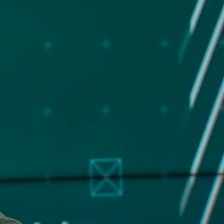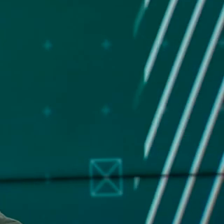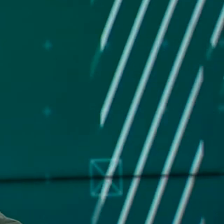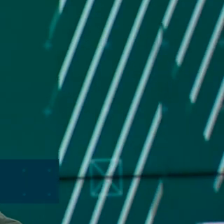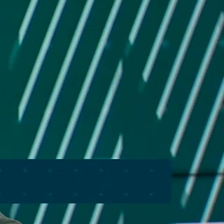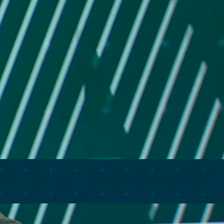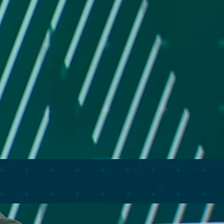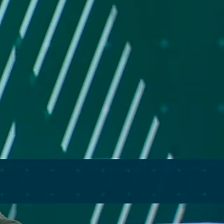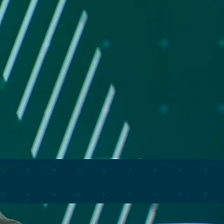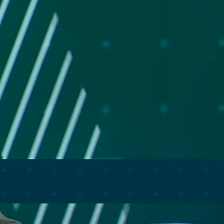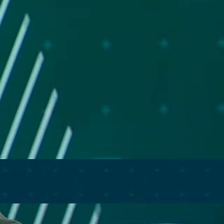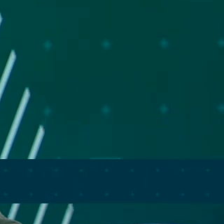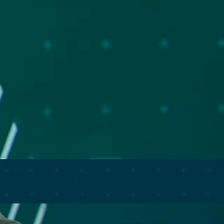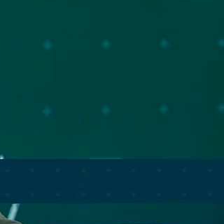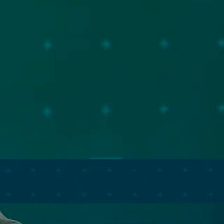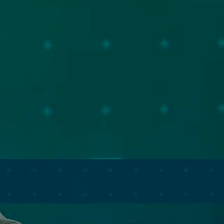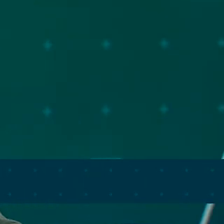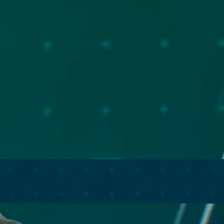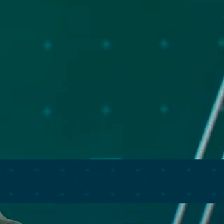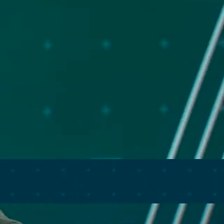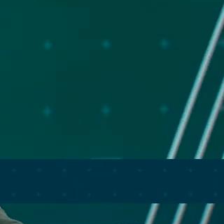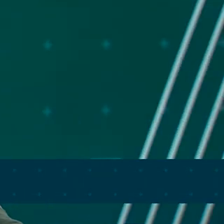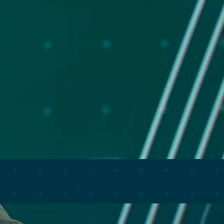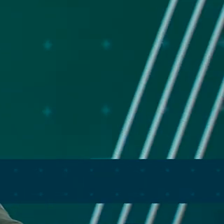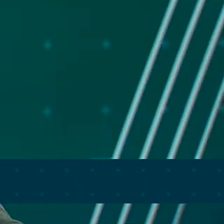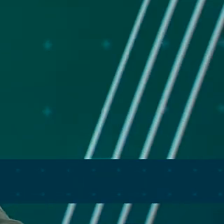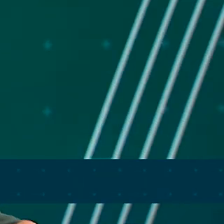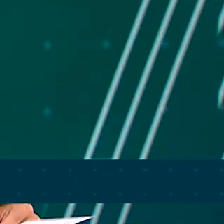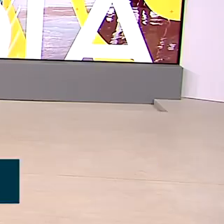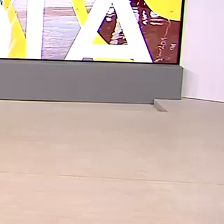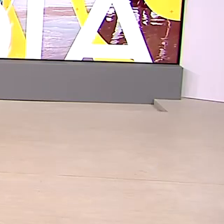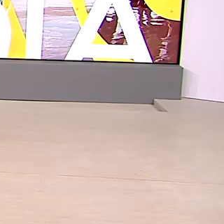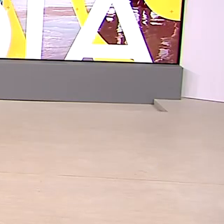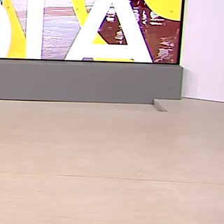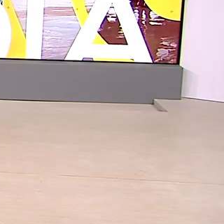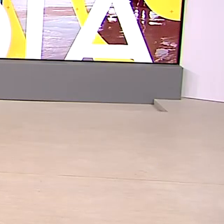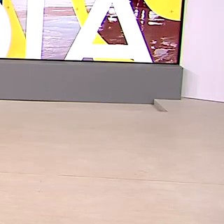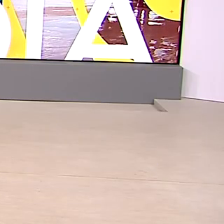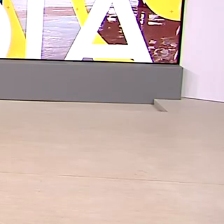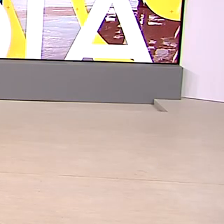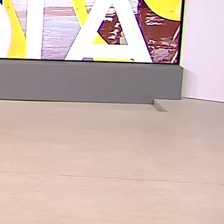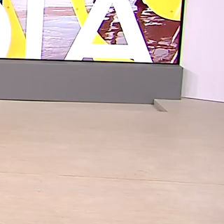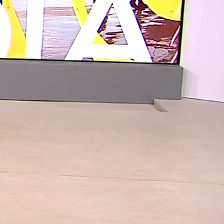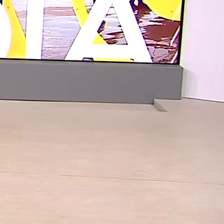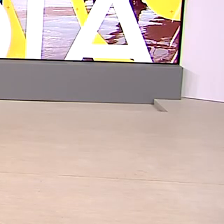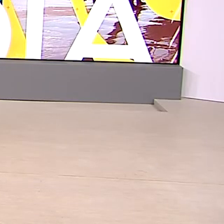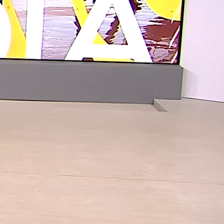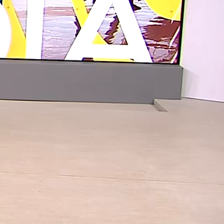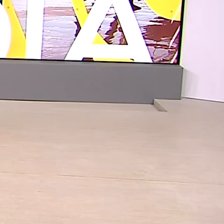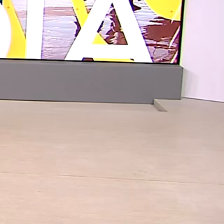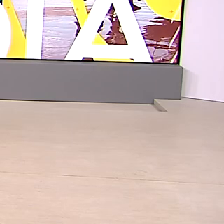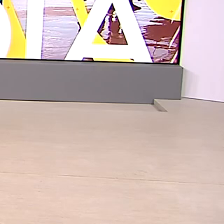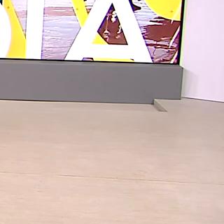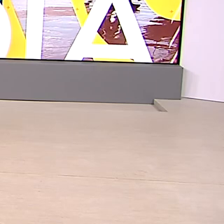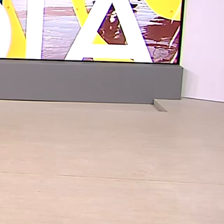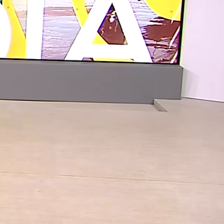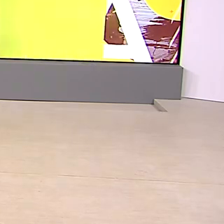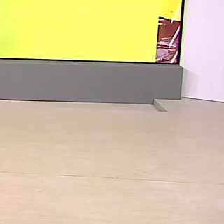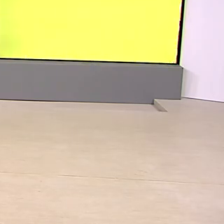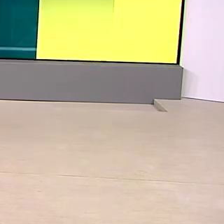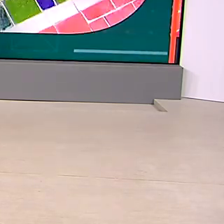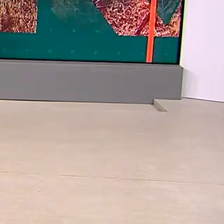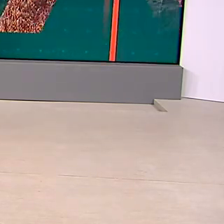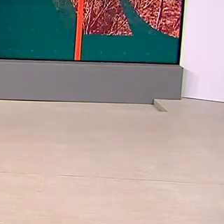Oito horas da manhã, estamos ao vivo também pelas redes sociais. O presidente Lula embarcou agora cedo para a China.